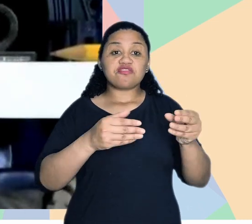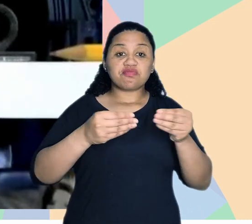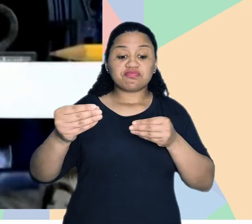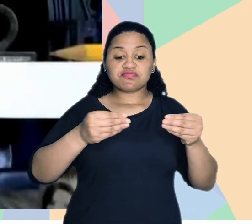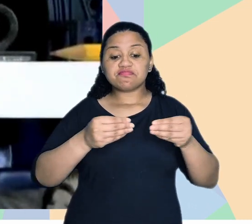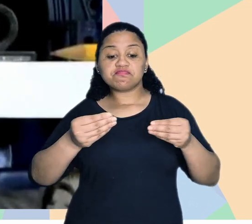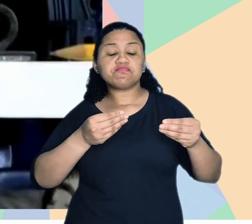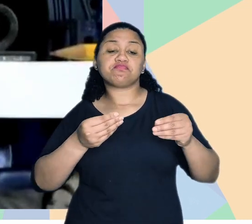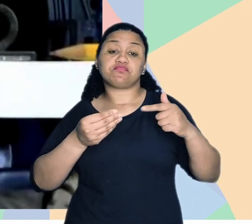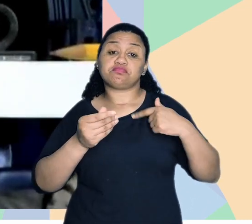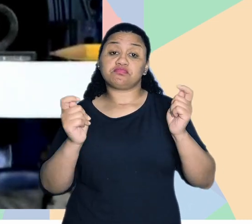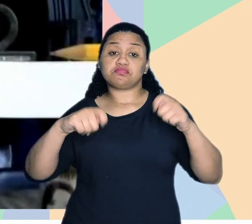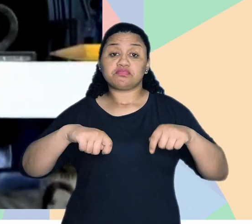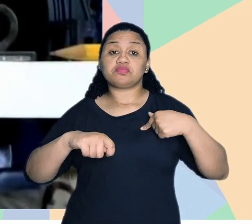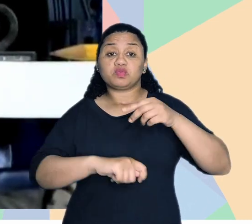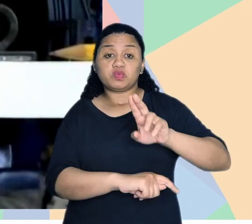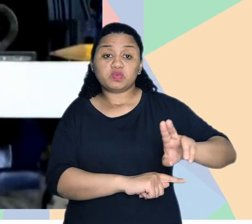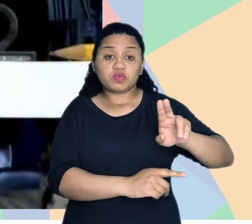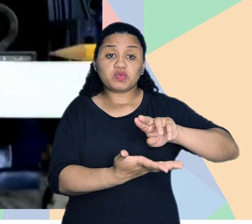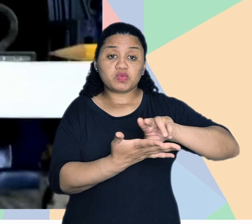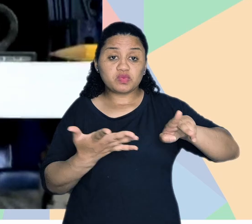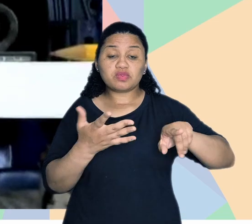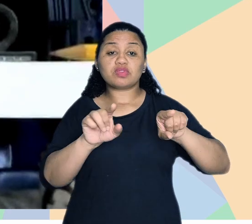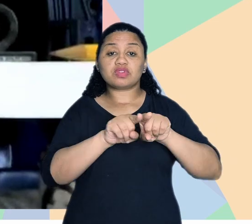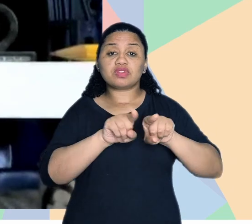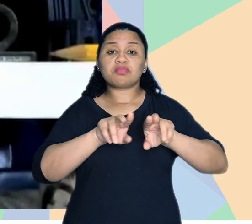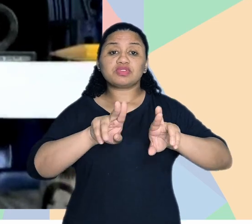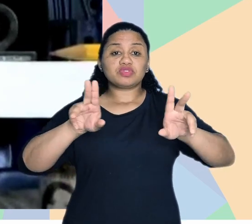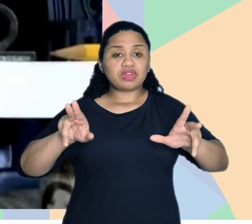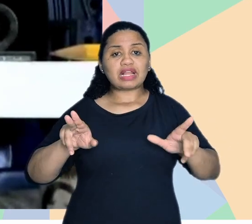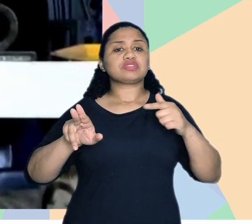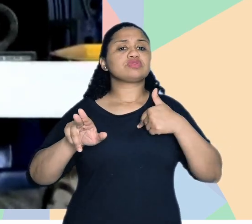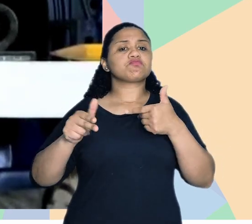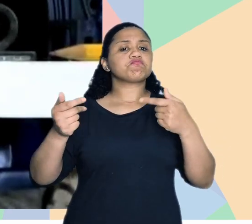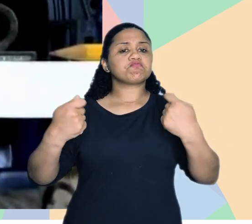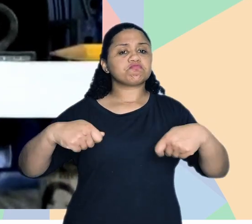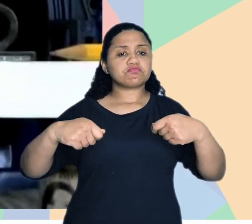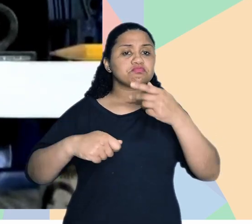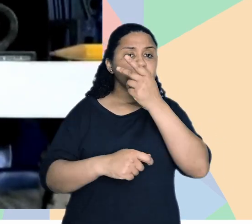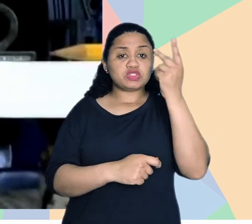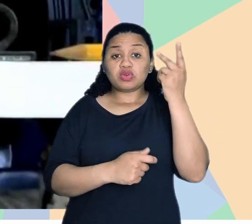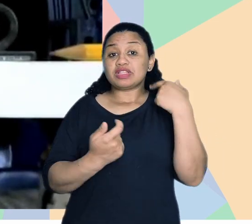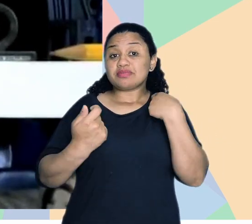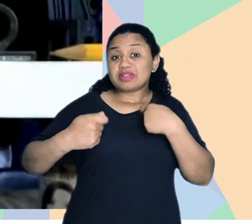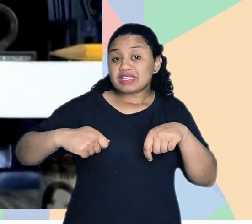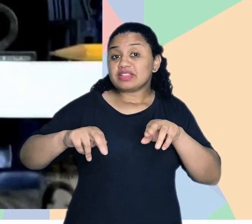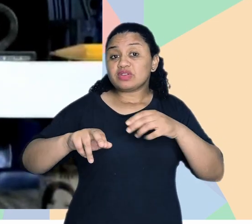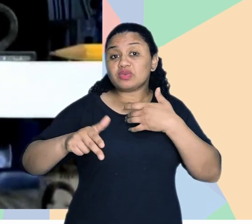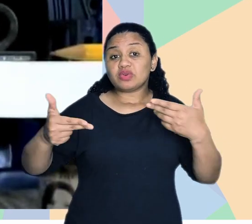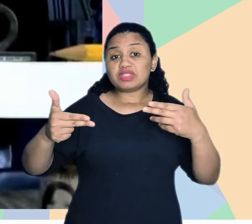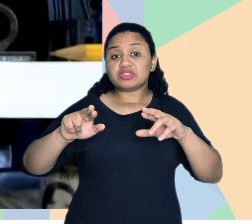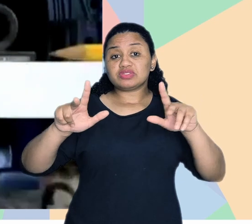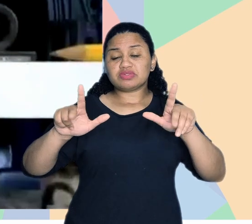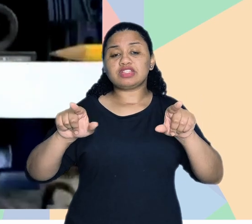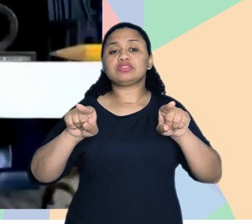ser flexível para diferentes possibilidades de uso e para diferentes necessidades, né? De pessoas. E